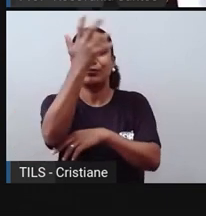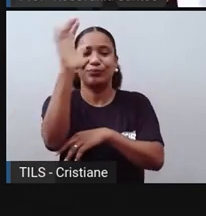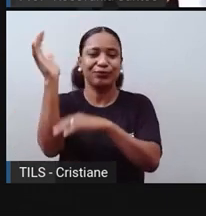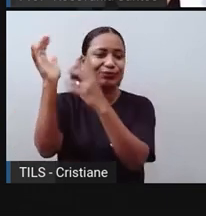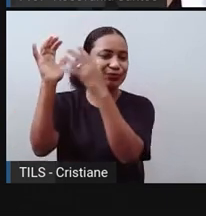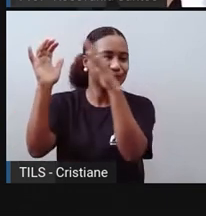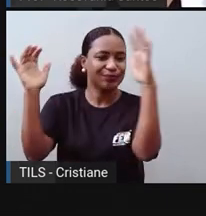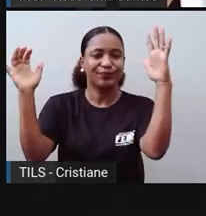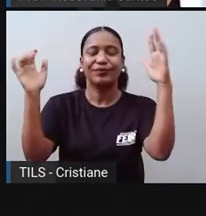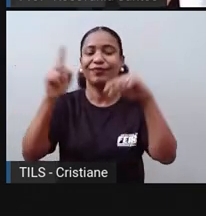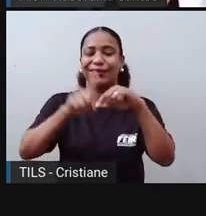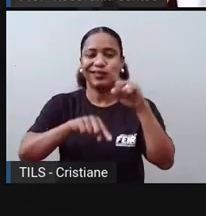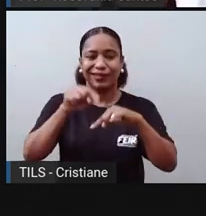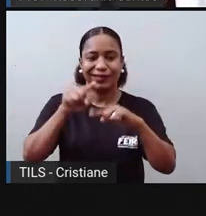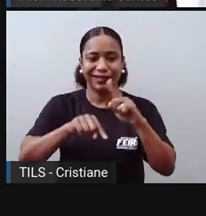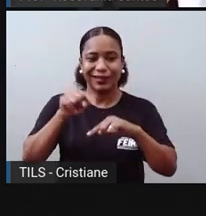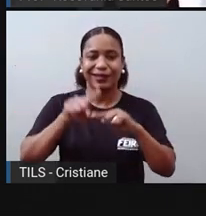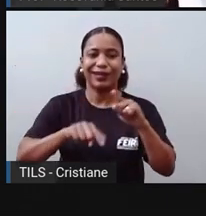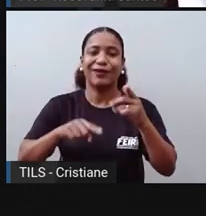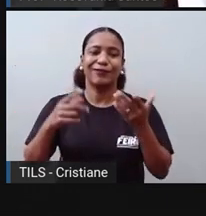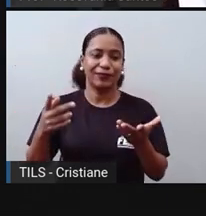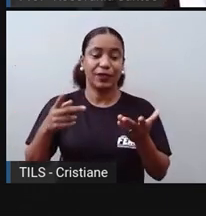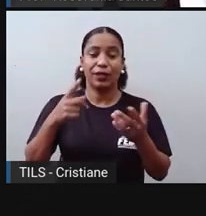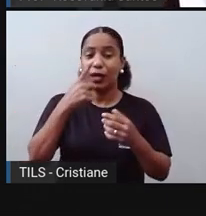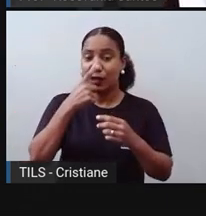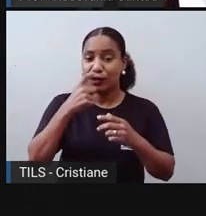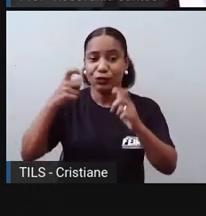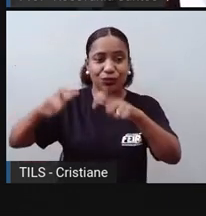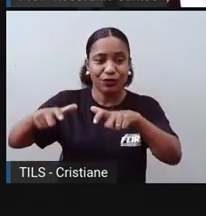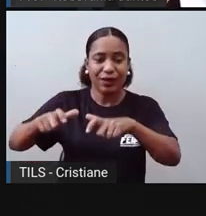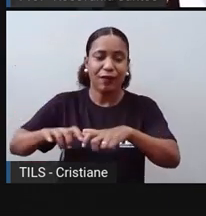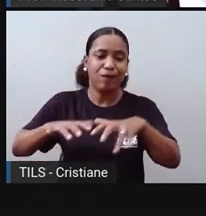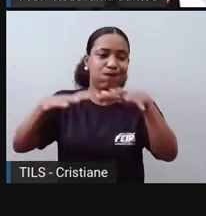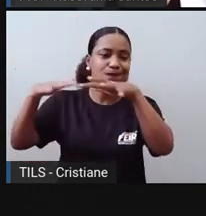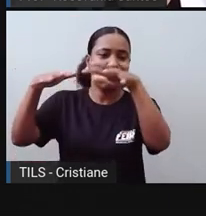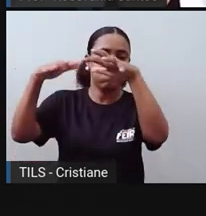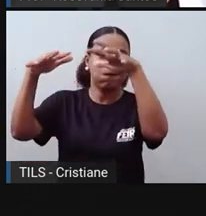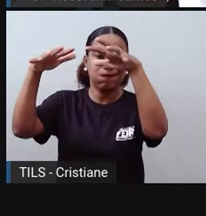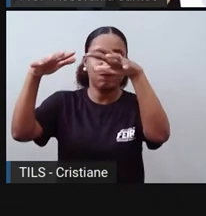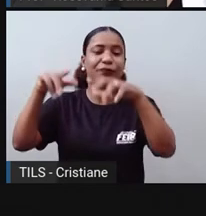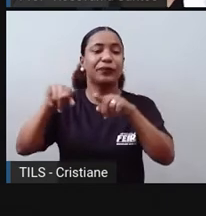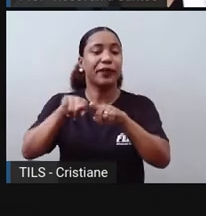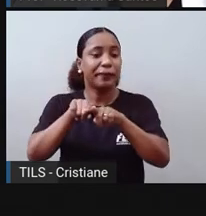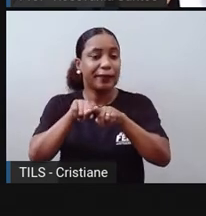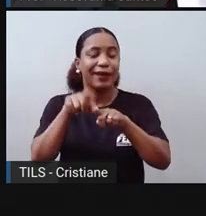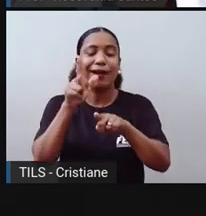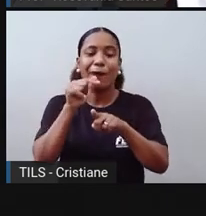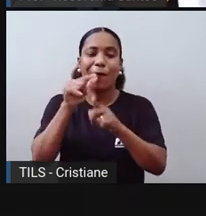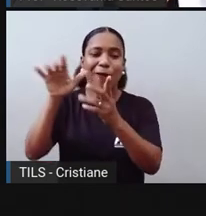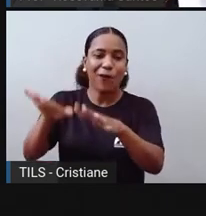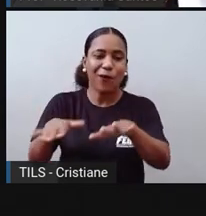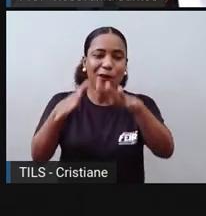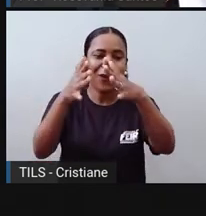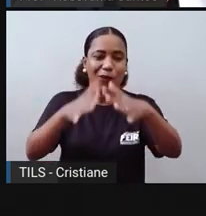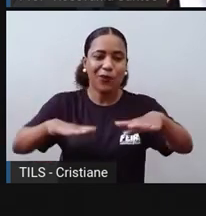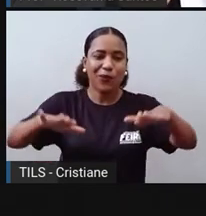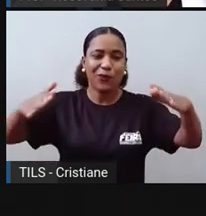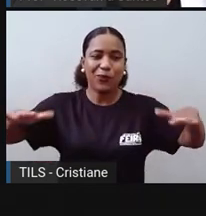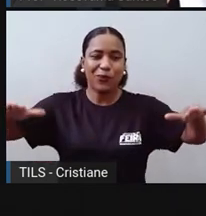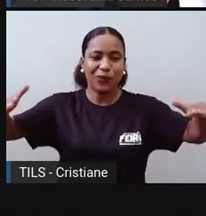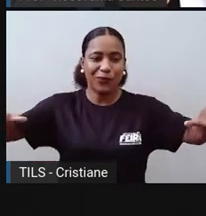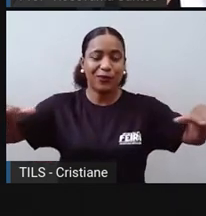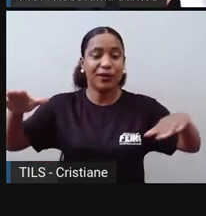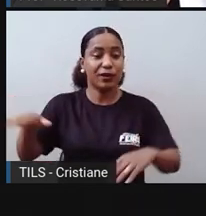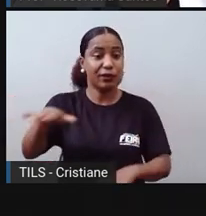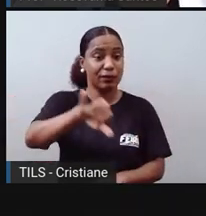acumulando, principalmente nas nações mais pobres, também, né, na região dos oceanos, dos mares, né, nas áreas,